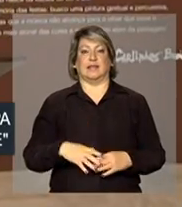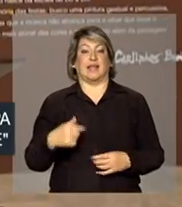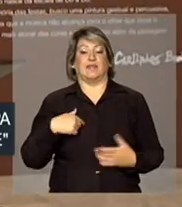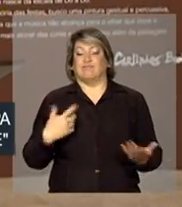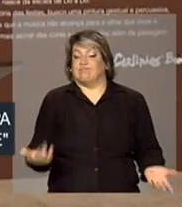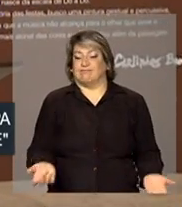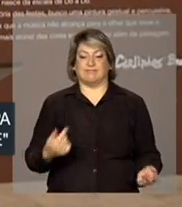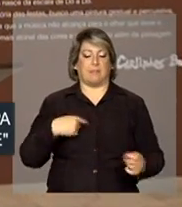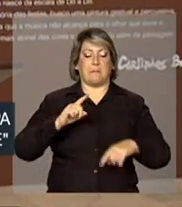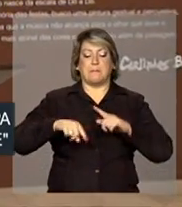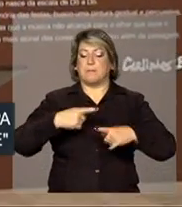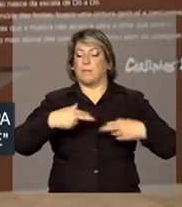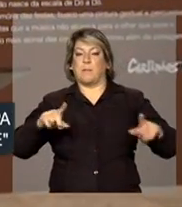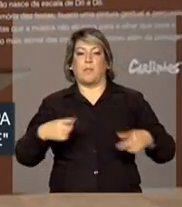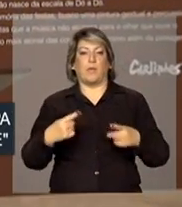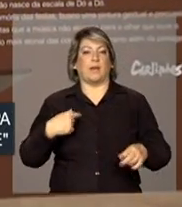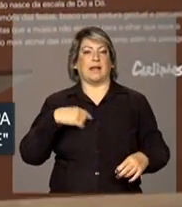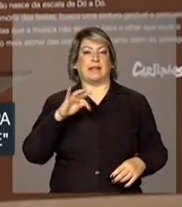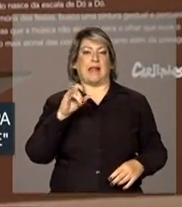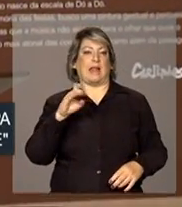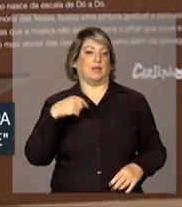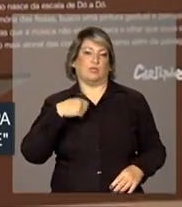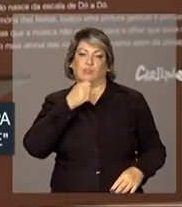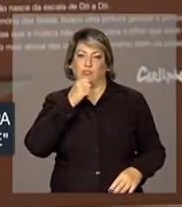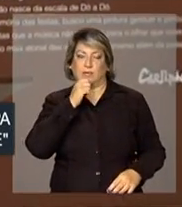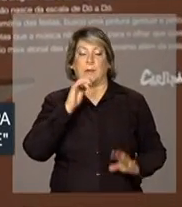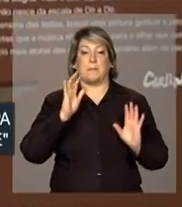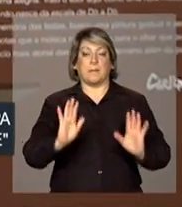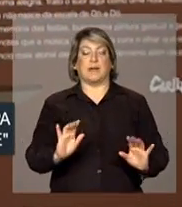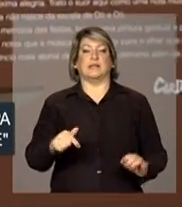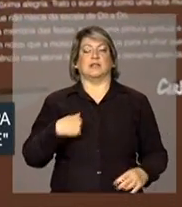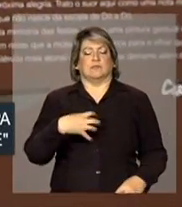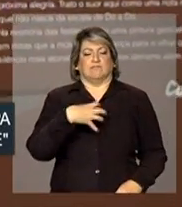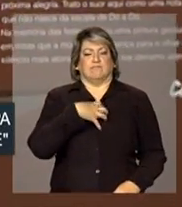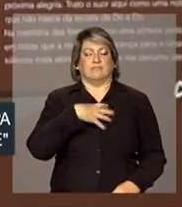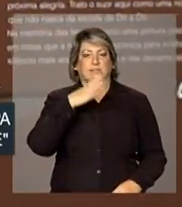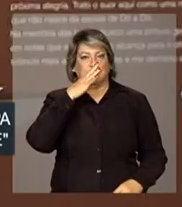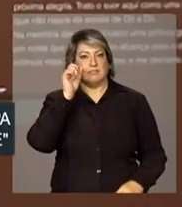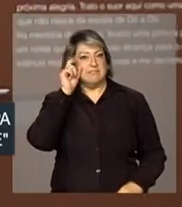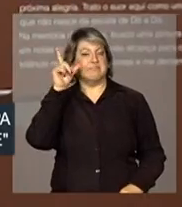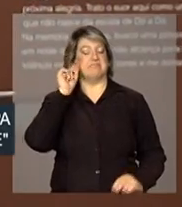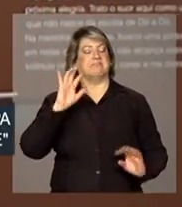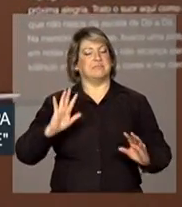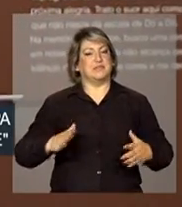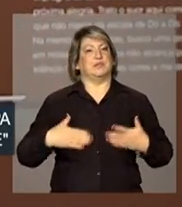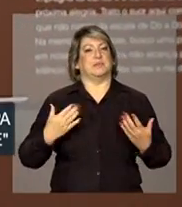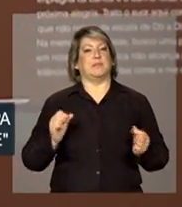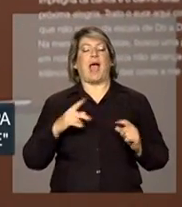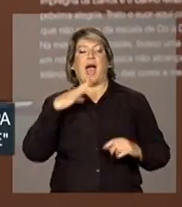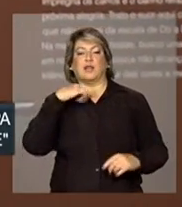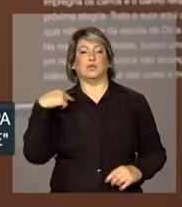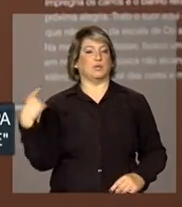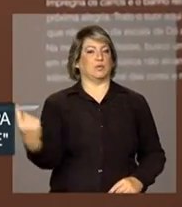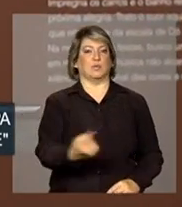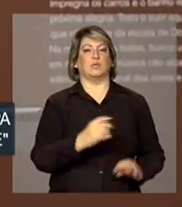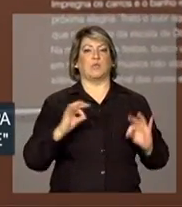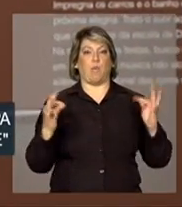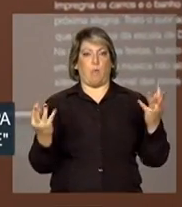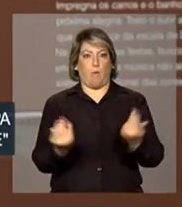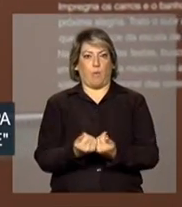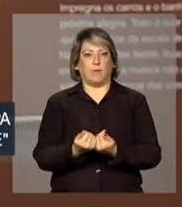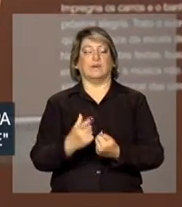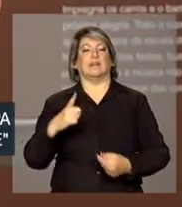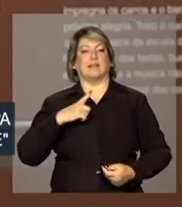talento musical, provoca uma surpresa que eu acho que todos aqui compartilham. A surpresa diante